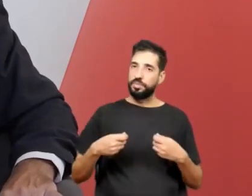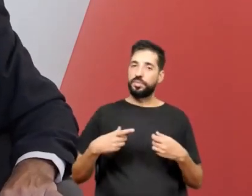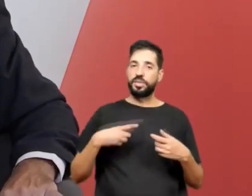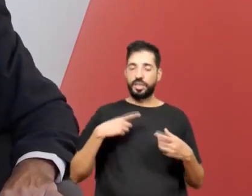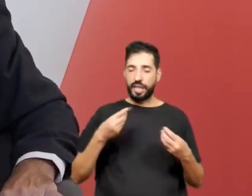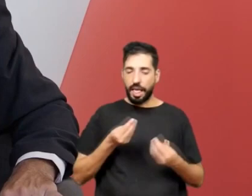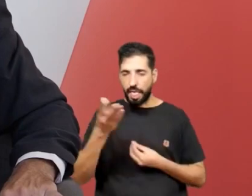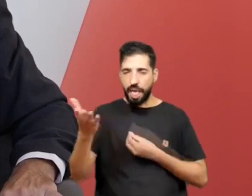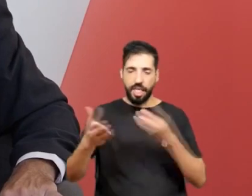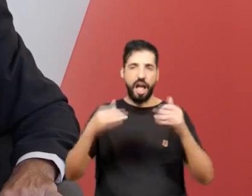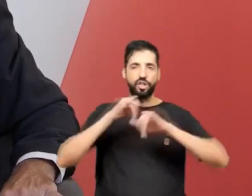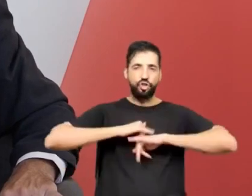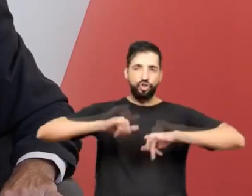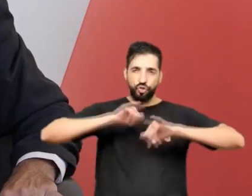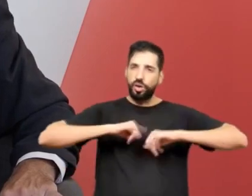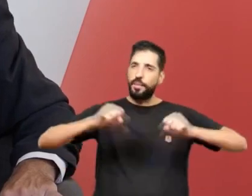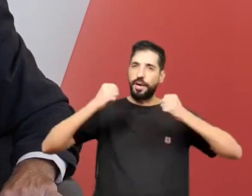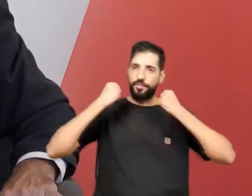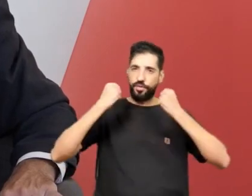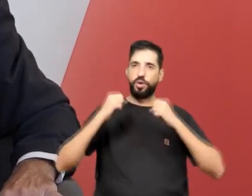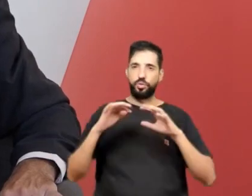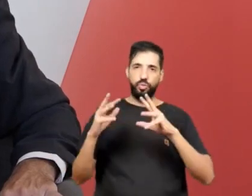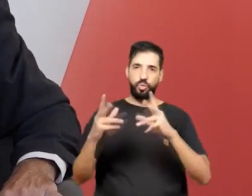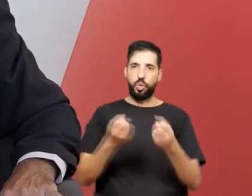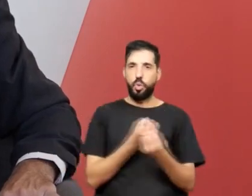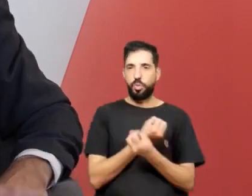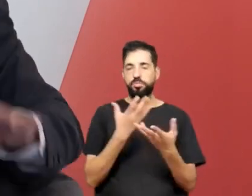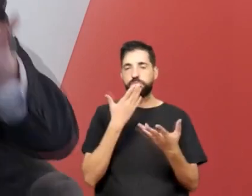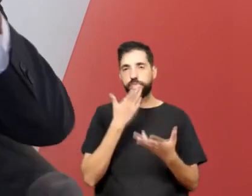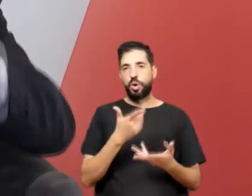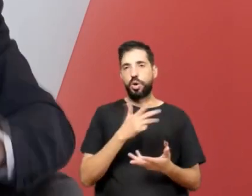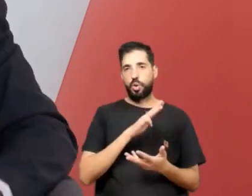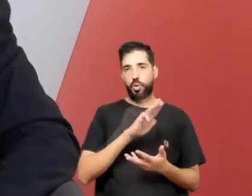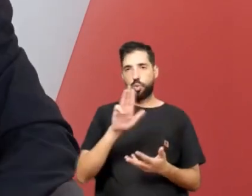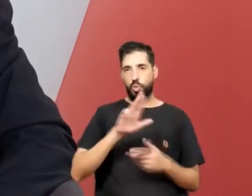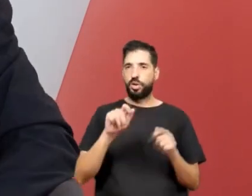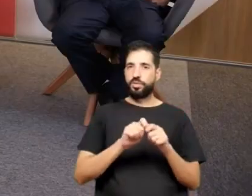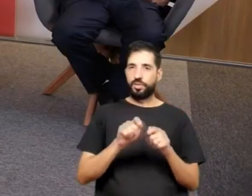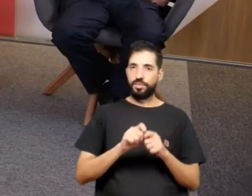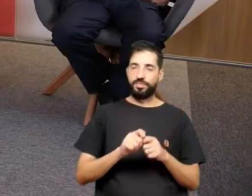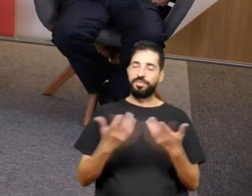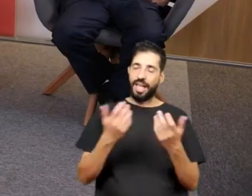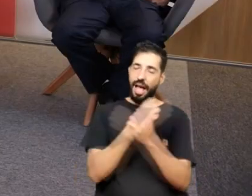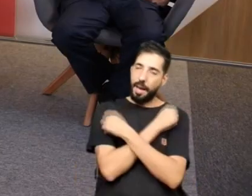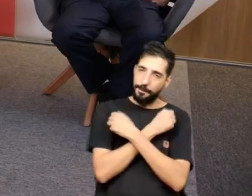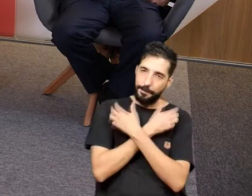divulgador de todas as coisas boas que o presidente Lula está fazendo. Um abraço, pessoal. Muito obrigado.